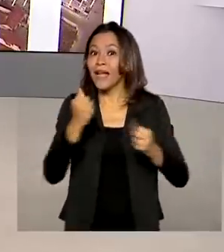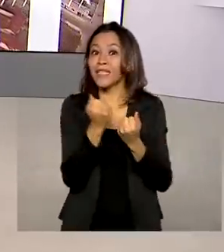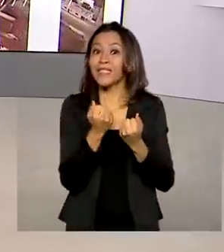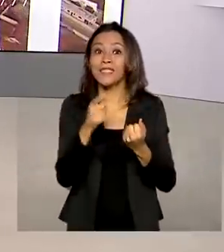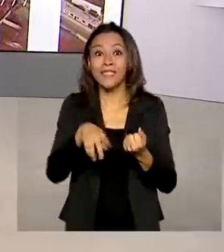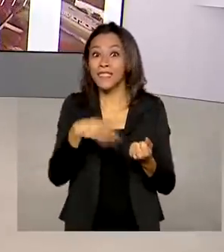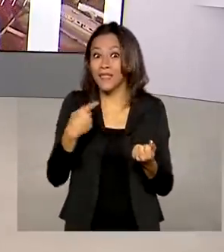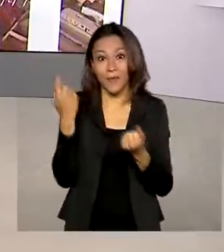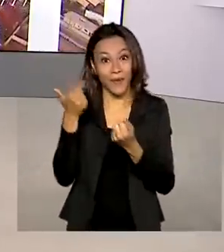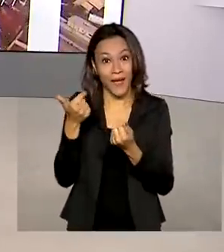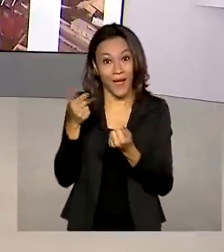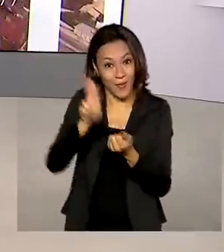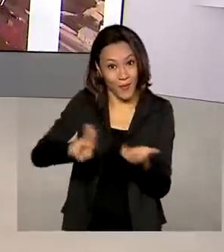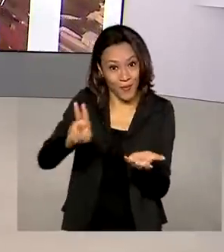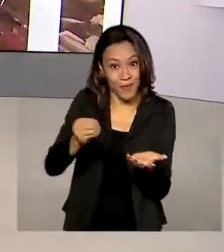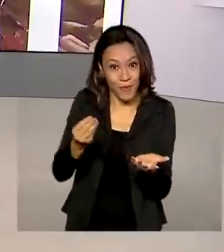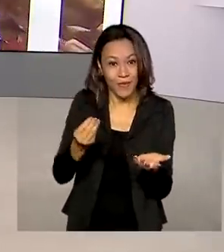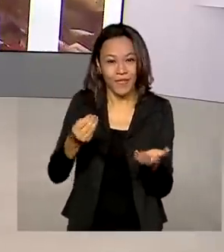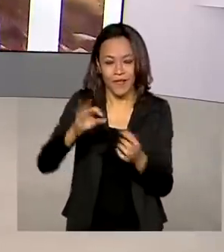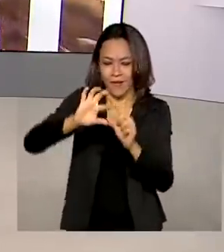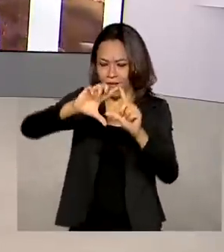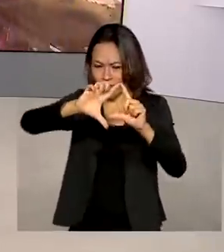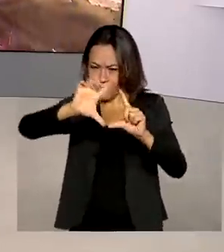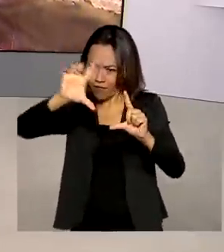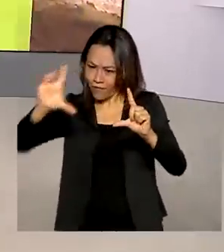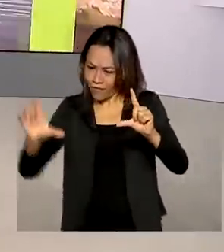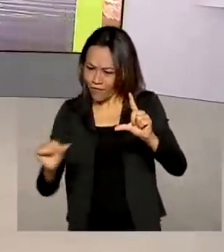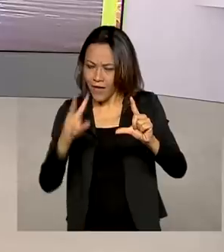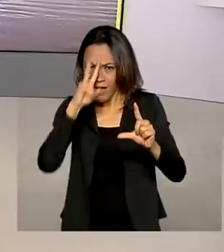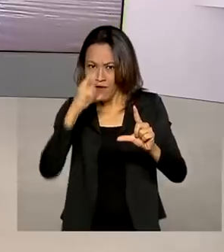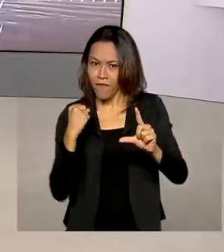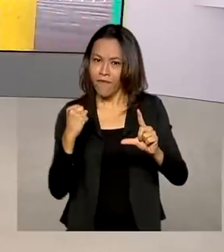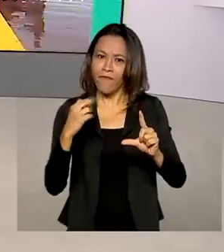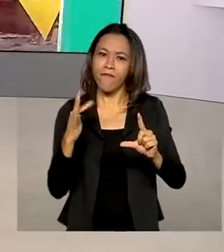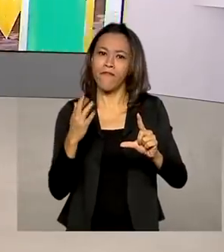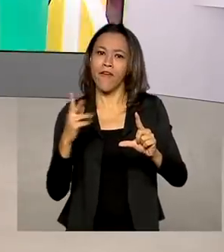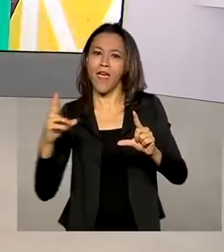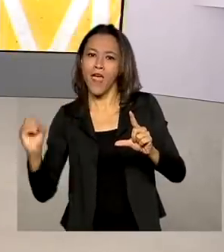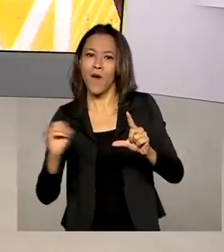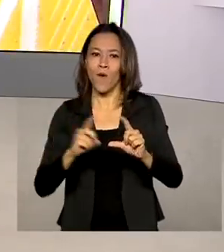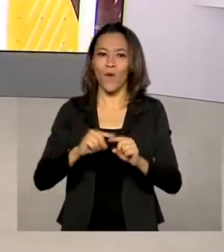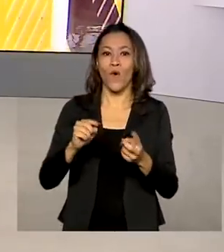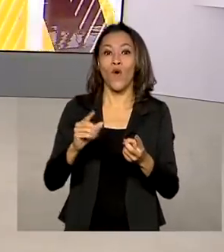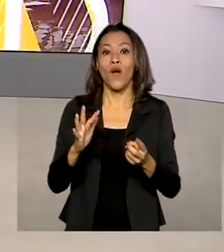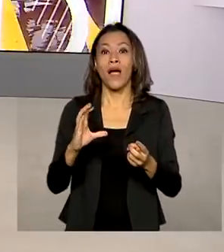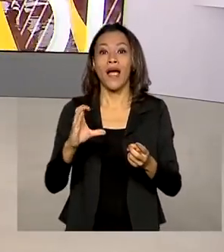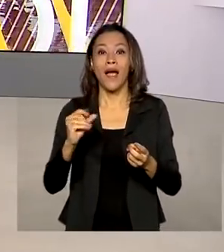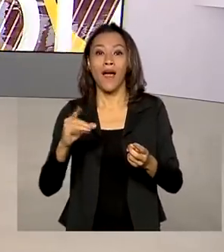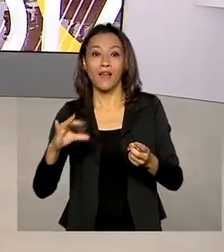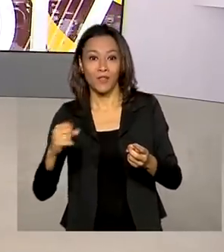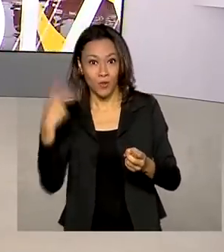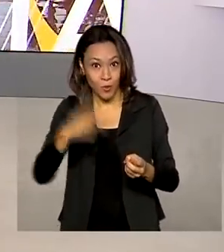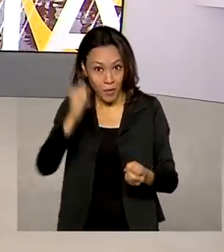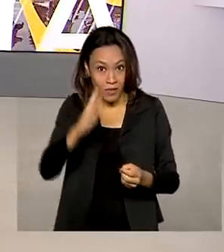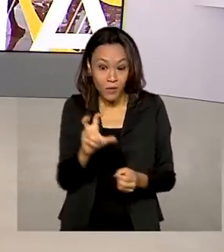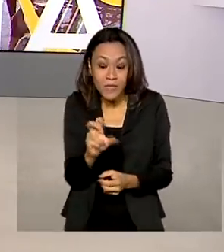convencionais. As folhas verdes são ricas em ferro, fósforo e cálcio. No país, são 50 espécies.